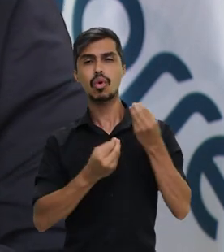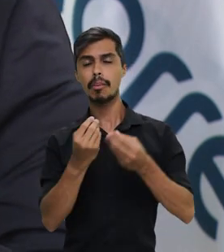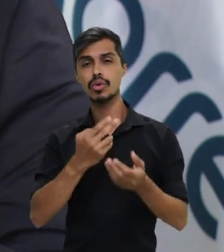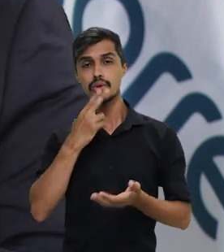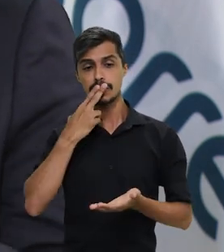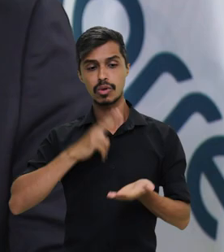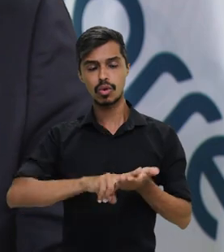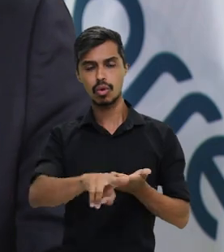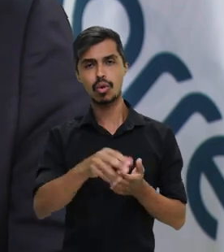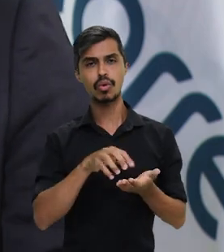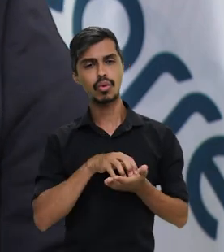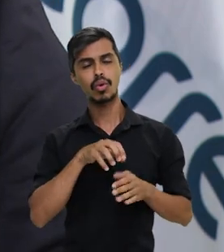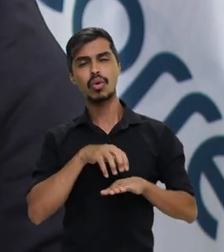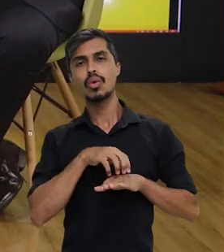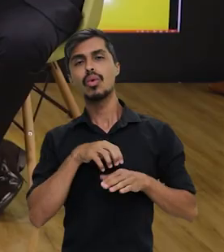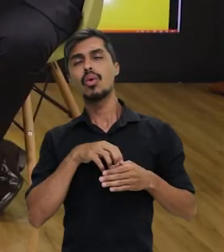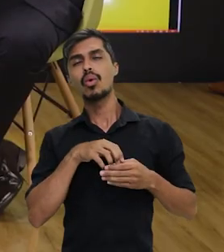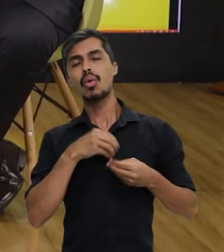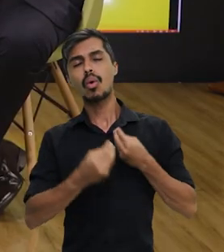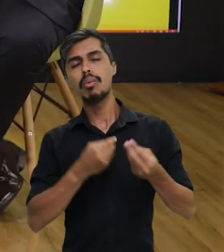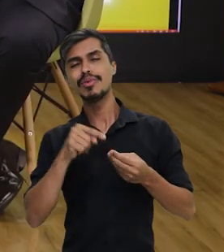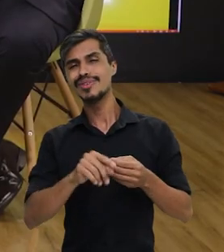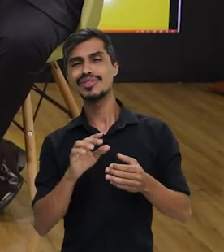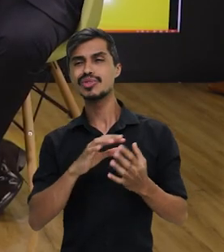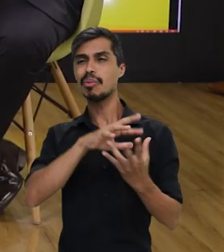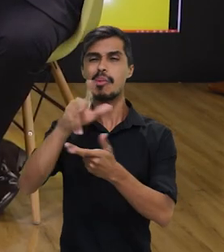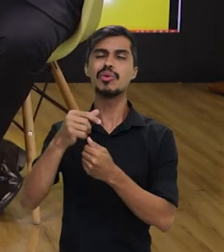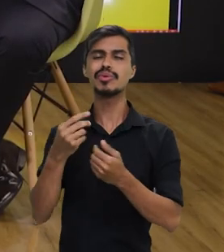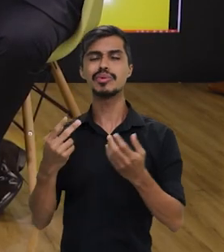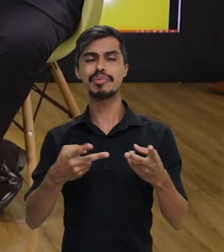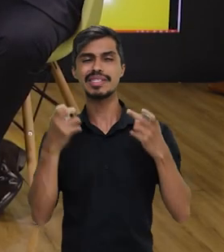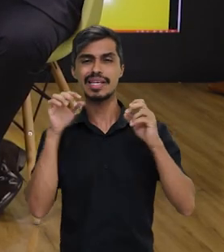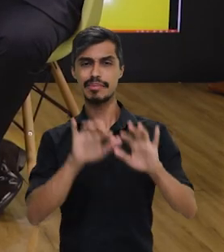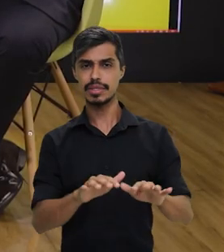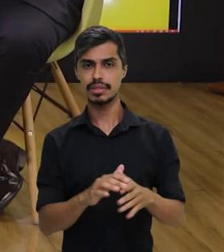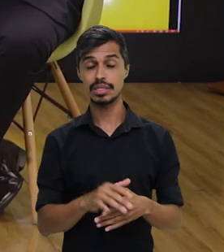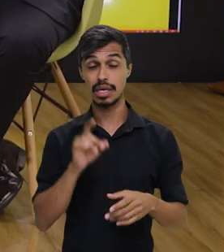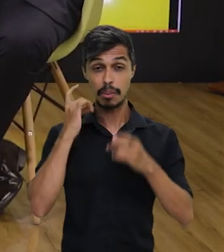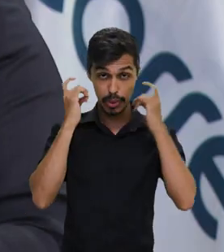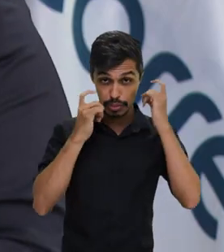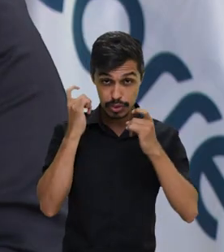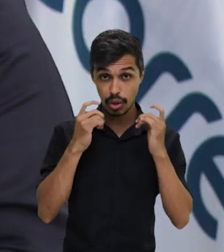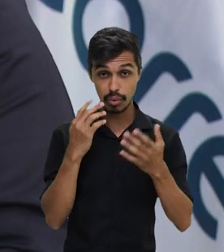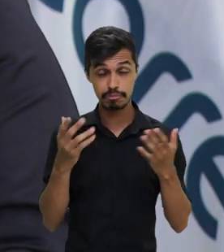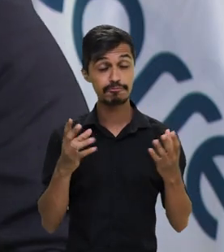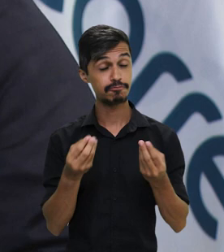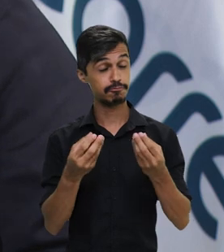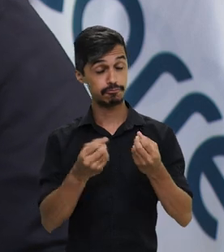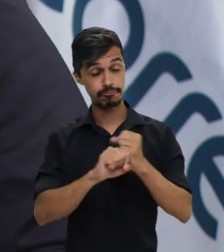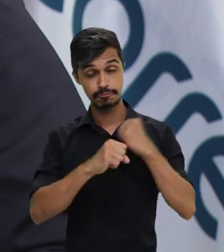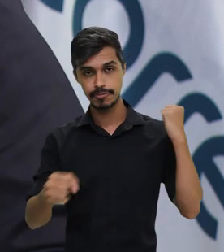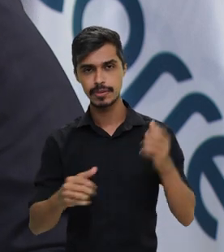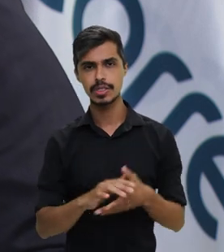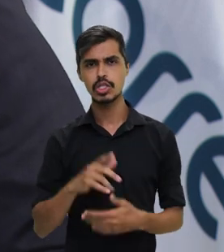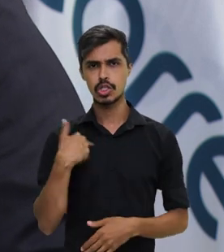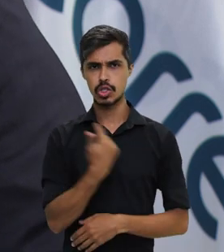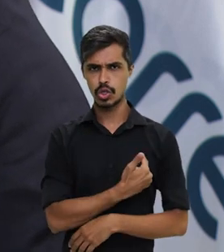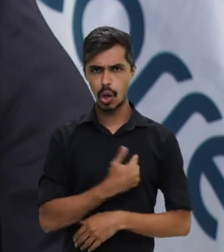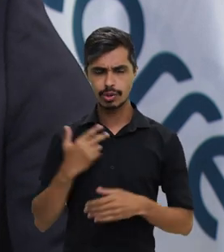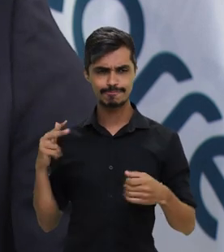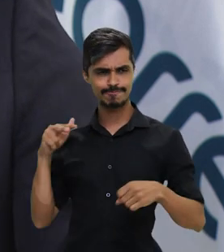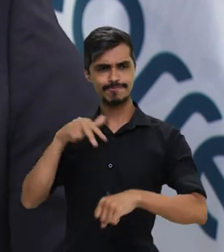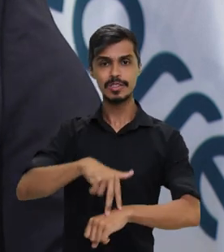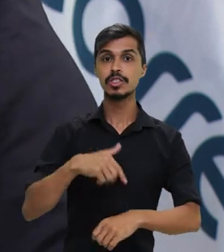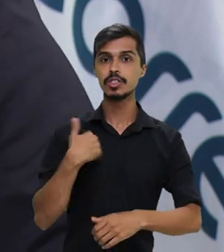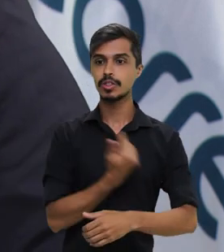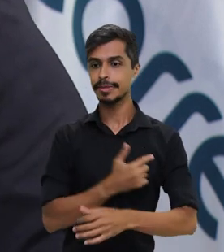no mundo estão caminhando. E, sem dúvida, a preocupação ambiental é uma preocupação muito grande. Aqui também, assim que assumimos, a